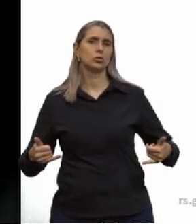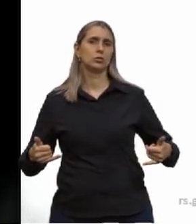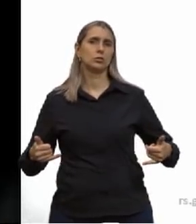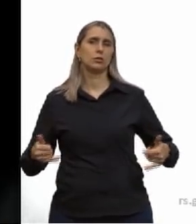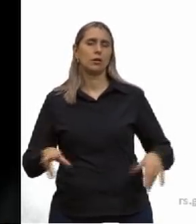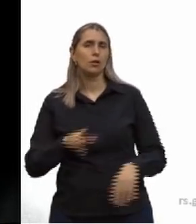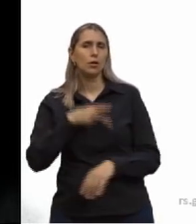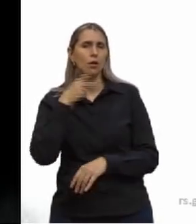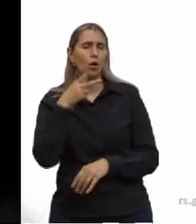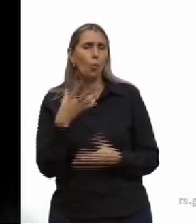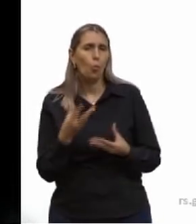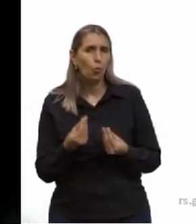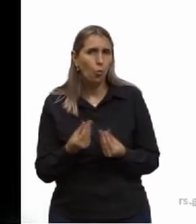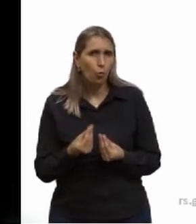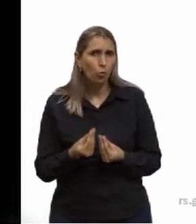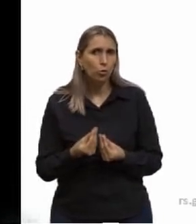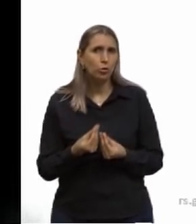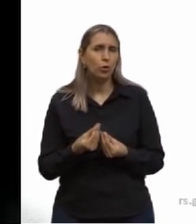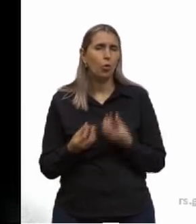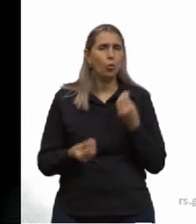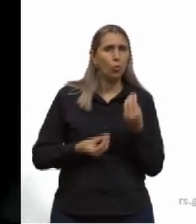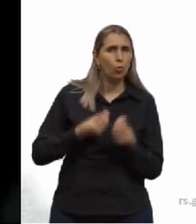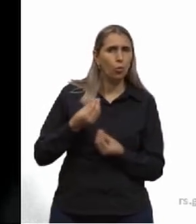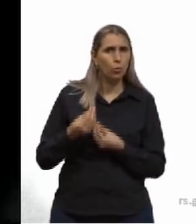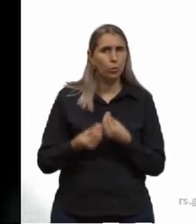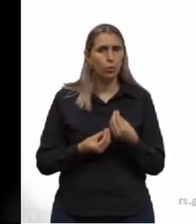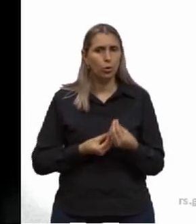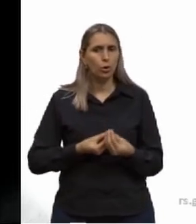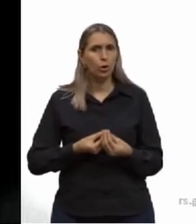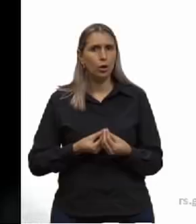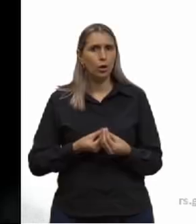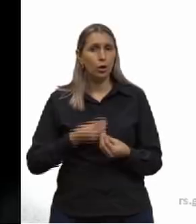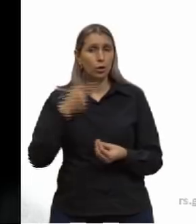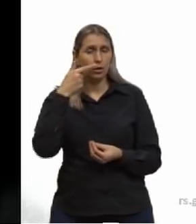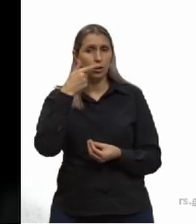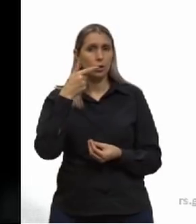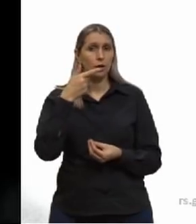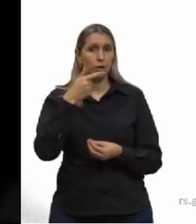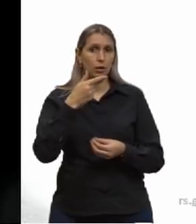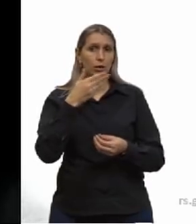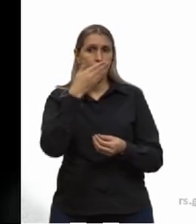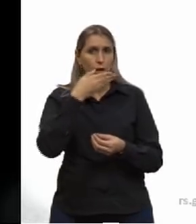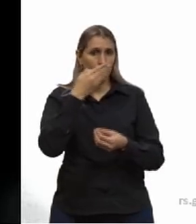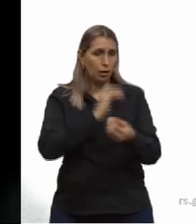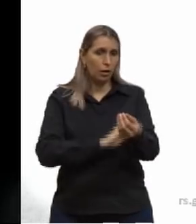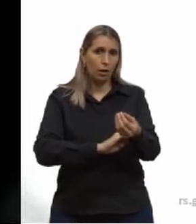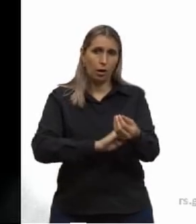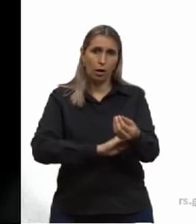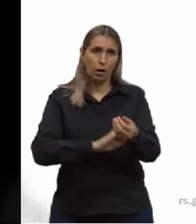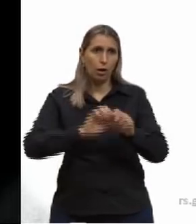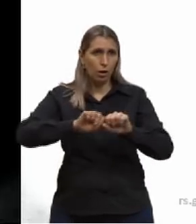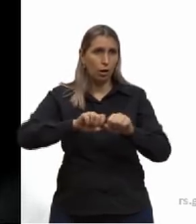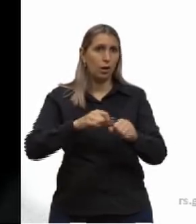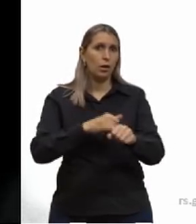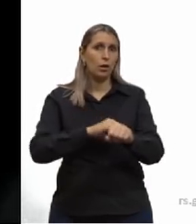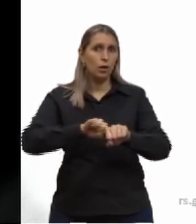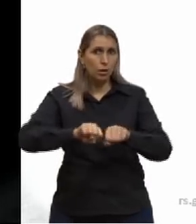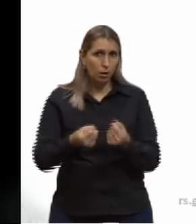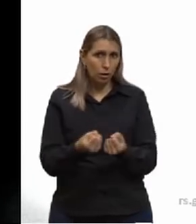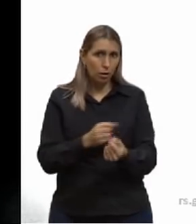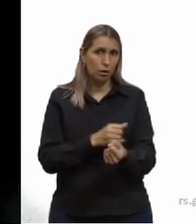vai falar muito sobre como essa glicose vai ser quebrada para nos dar